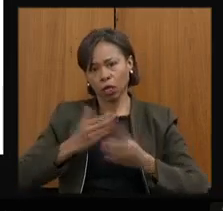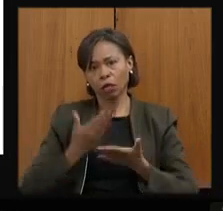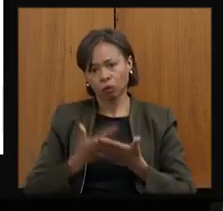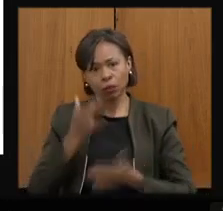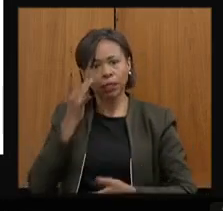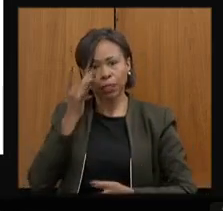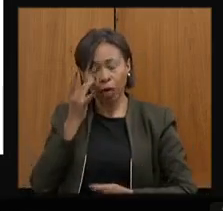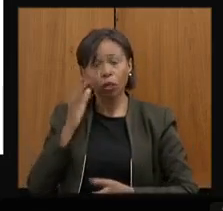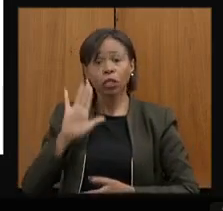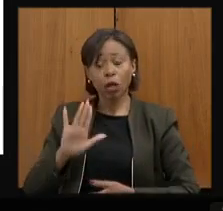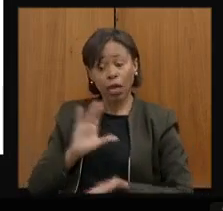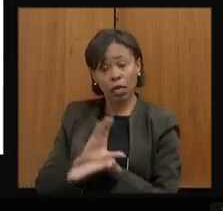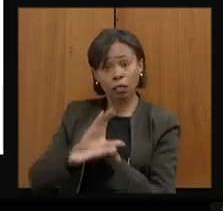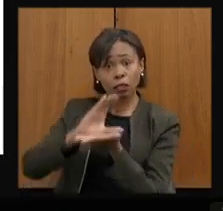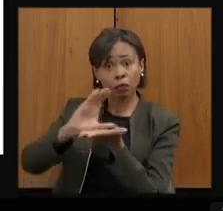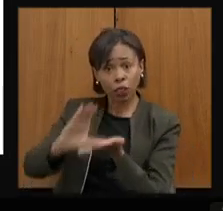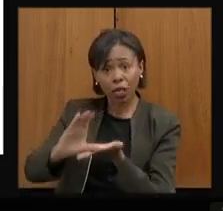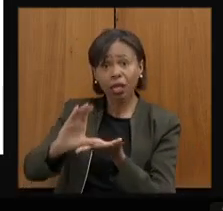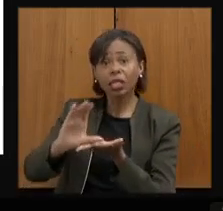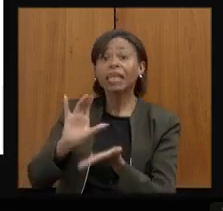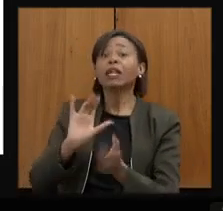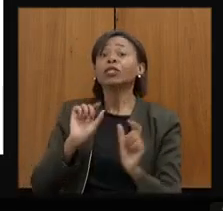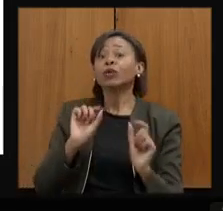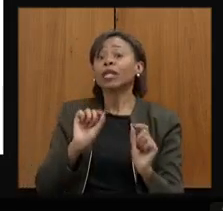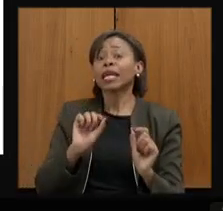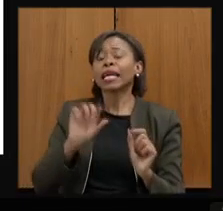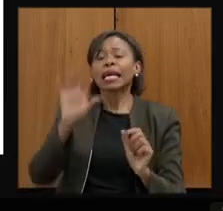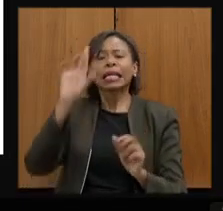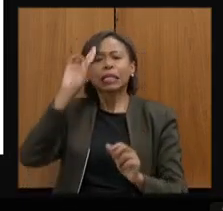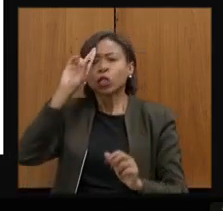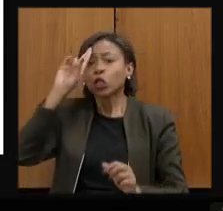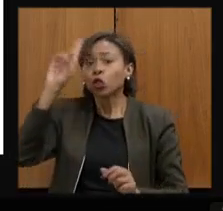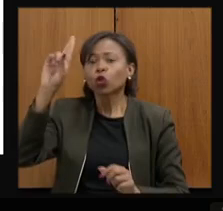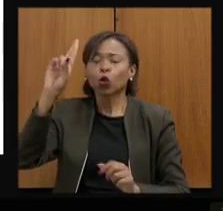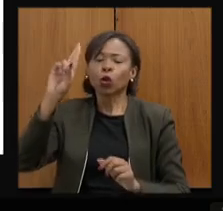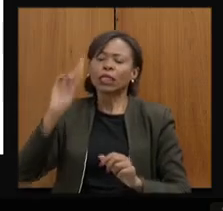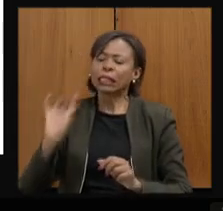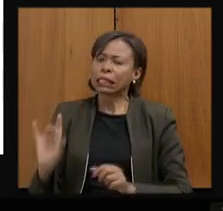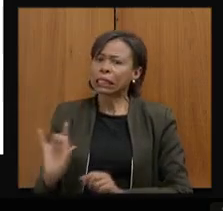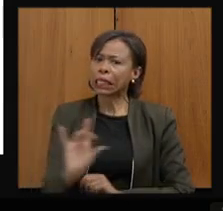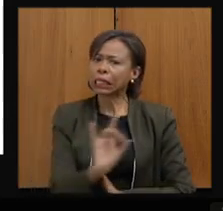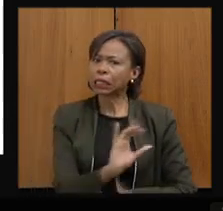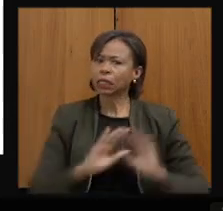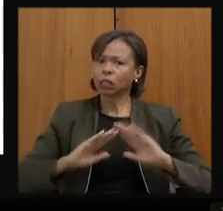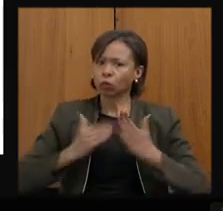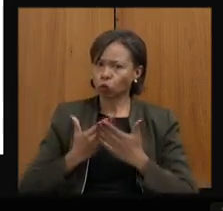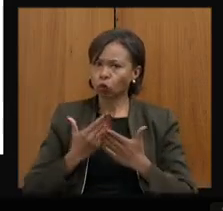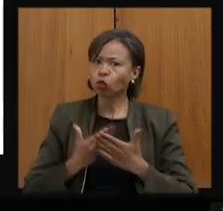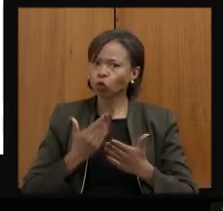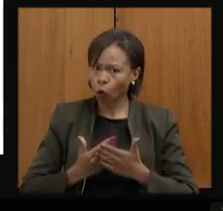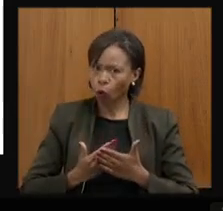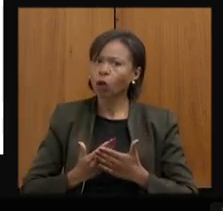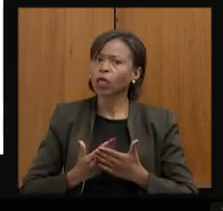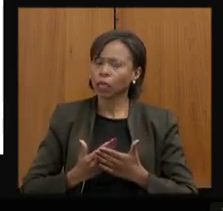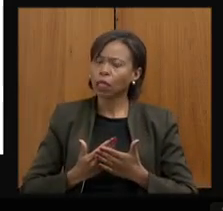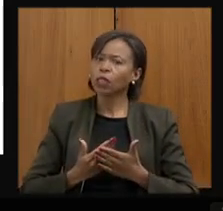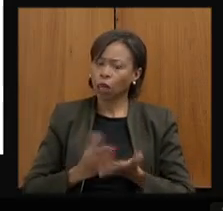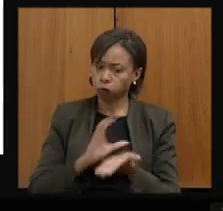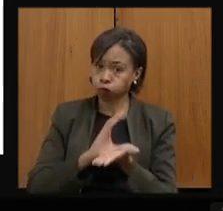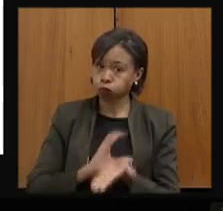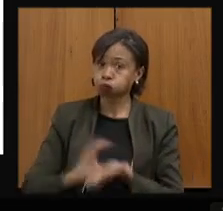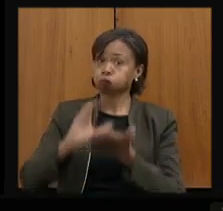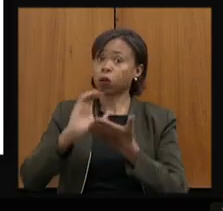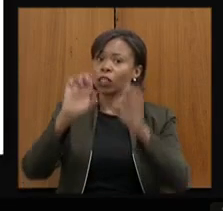a esse investimento, se deve a atenção de cada um dos diretores dessa rede, essa variação extremamente expressiva em termos de